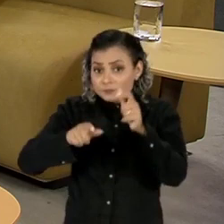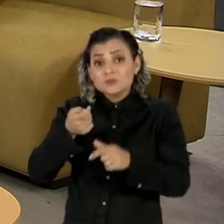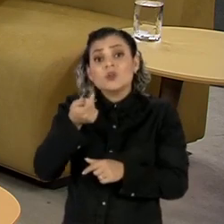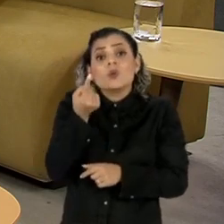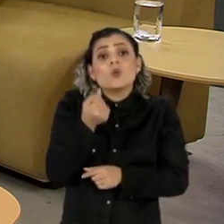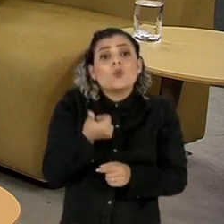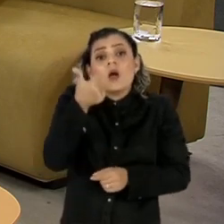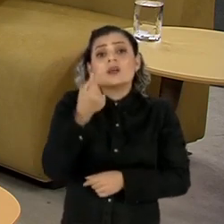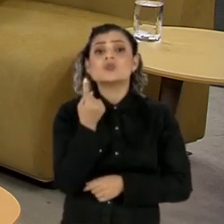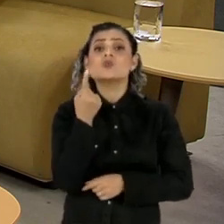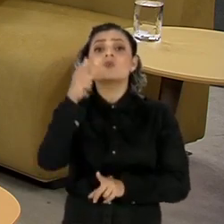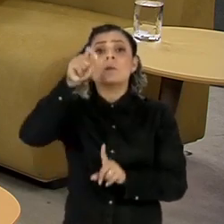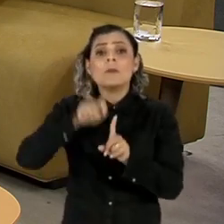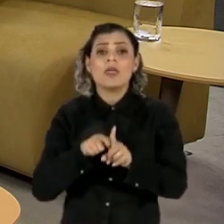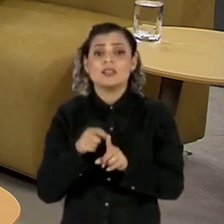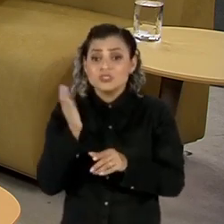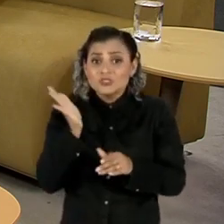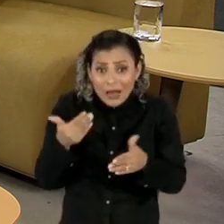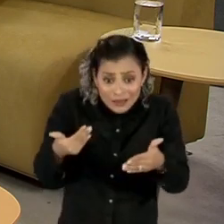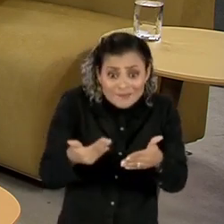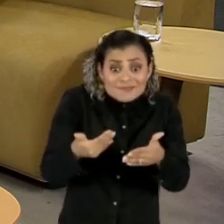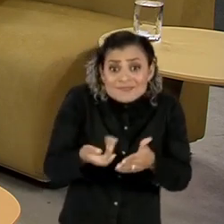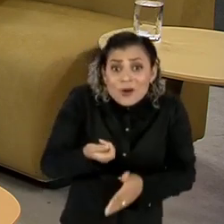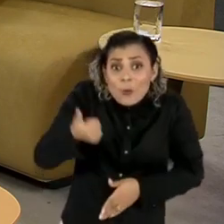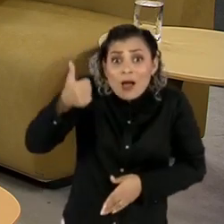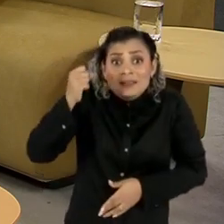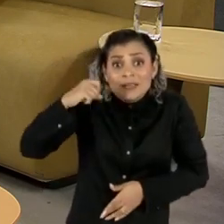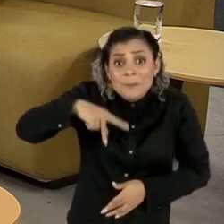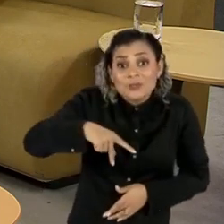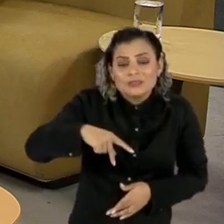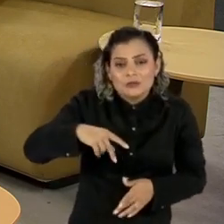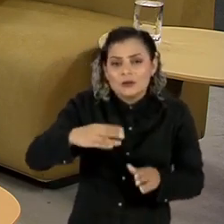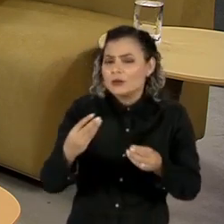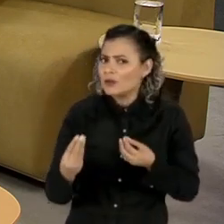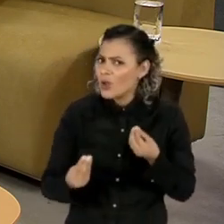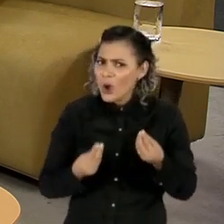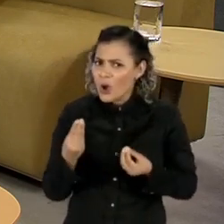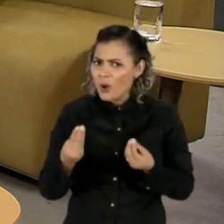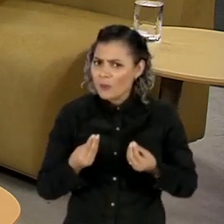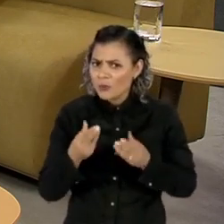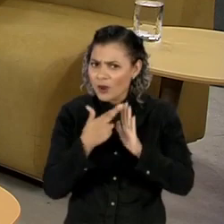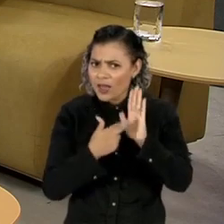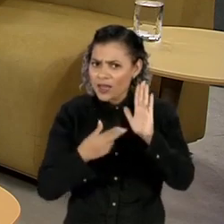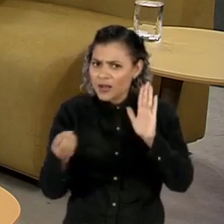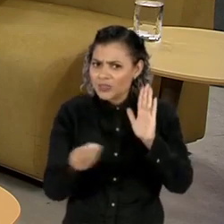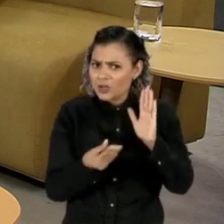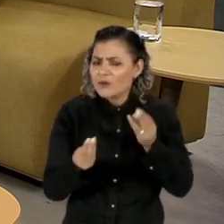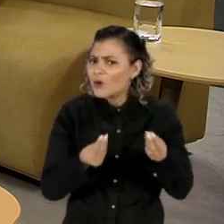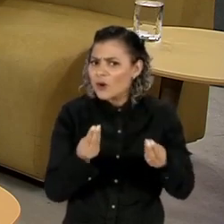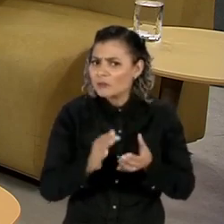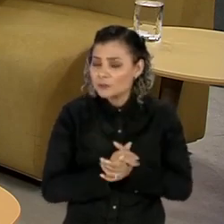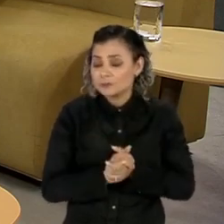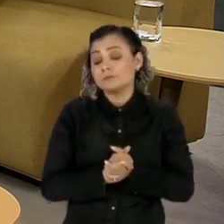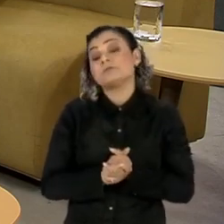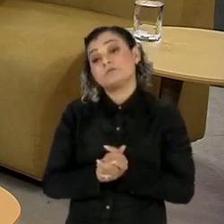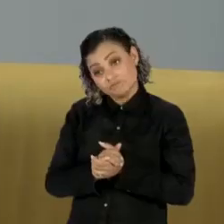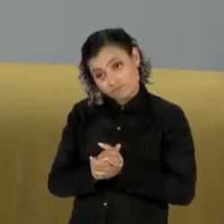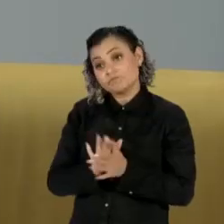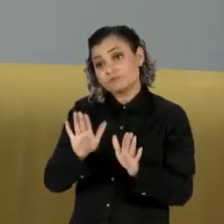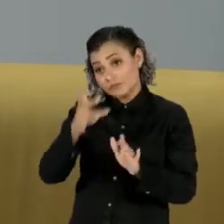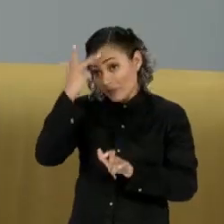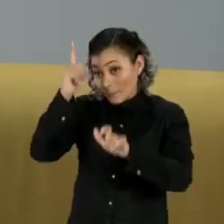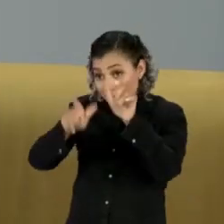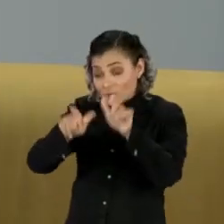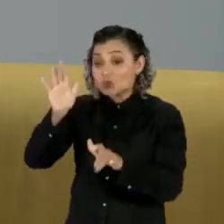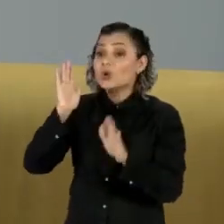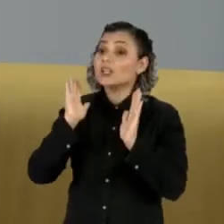conseguir o tempo, a partir de que momento essas novas regras? Bem, as pessoas que já